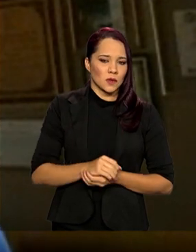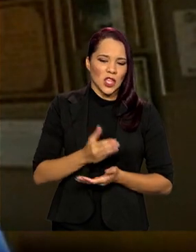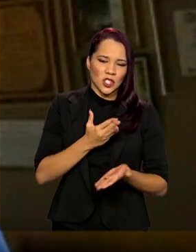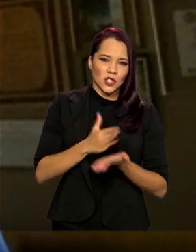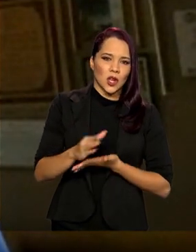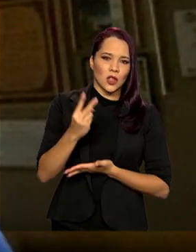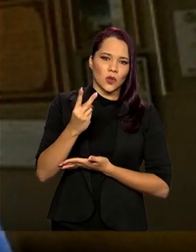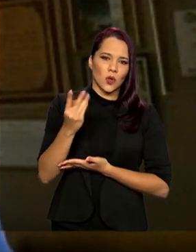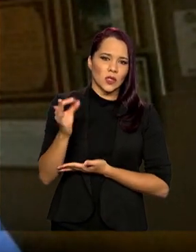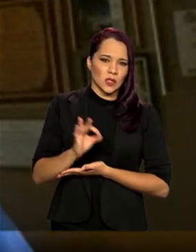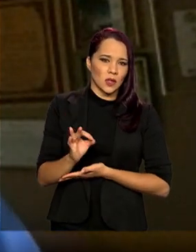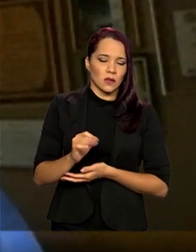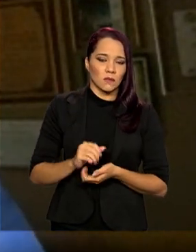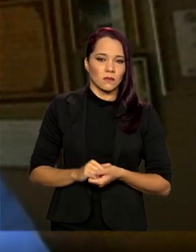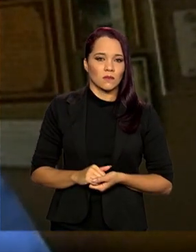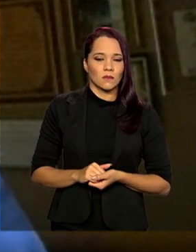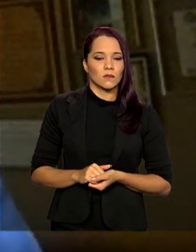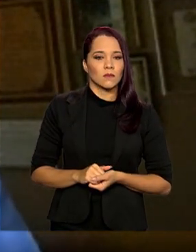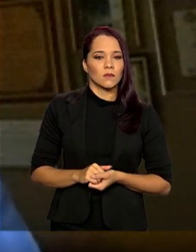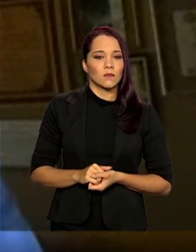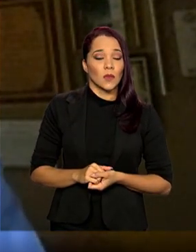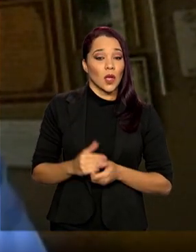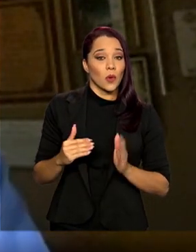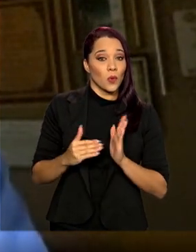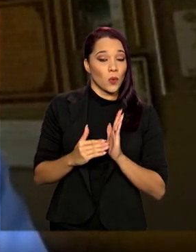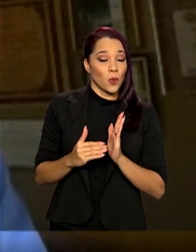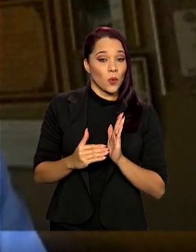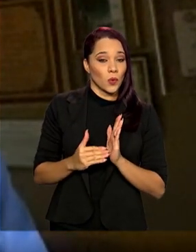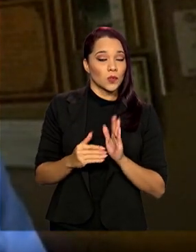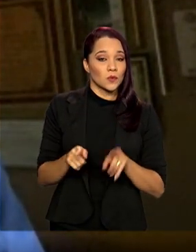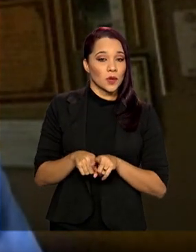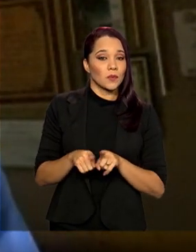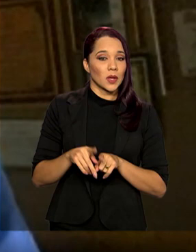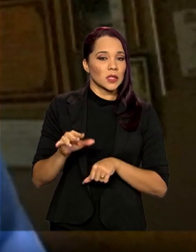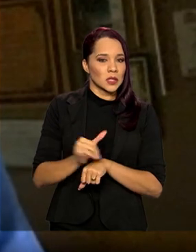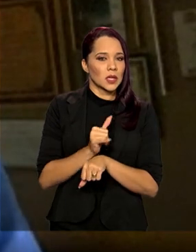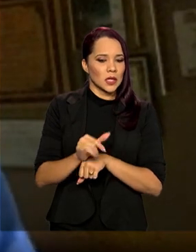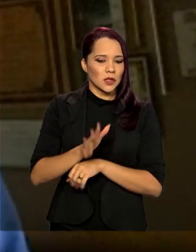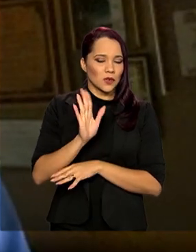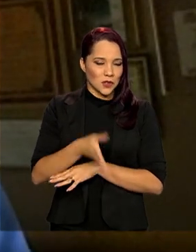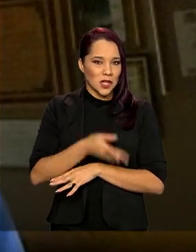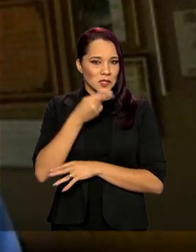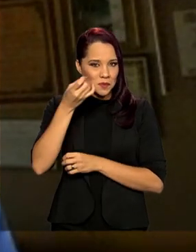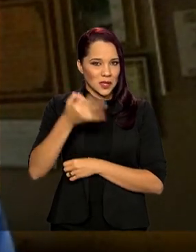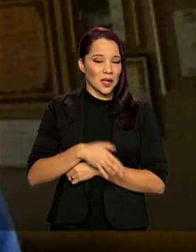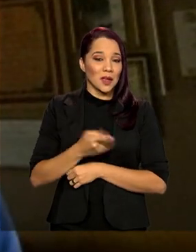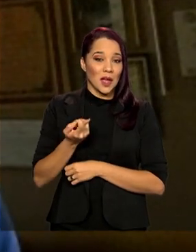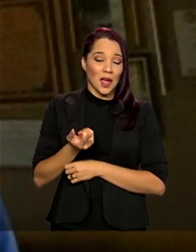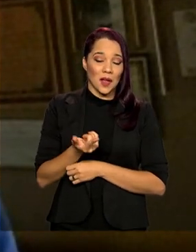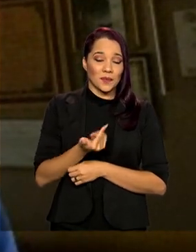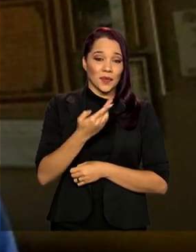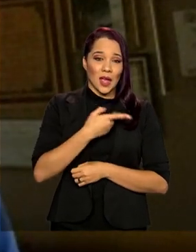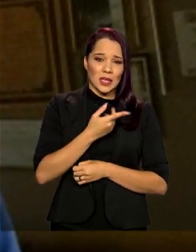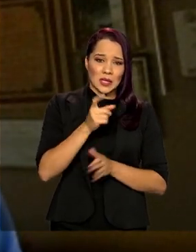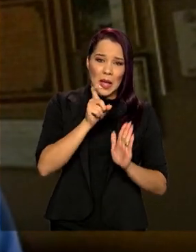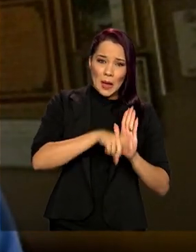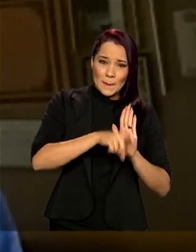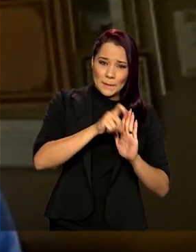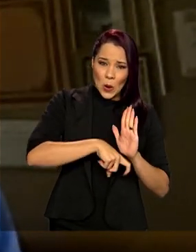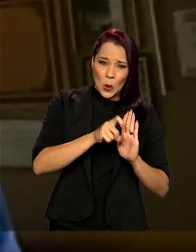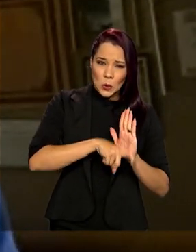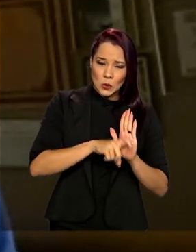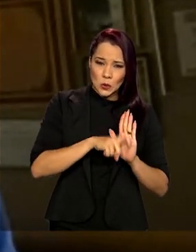terços disso. Então, e o último, o outro mecanismo que eu já falei dele, é transferir essa tributação